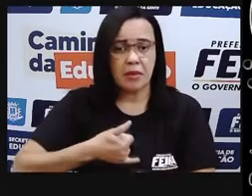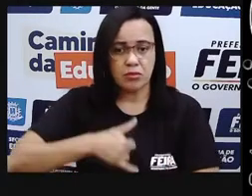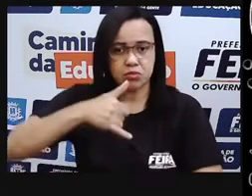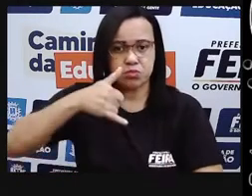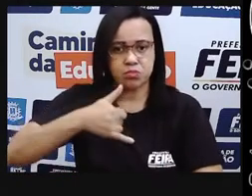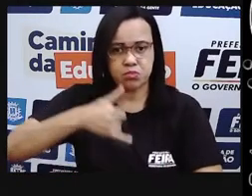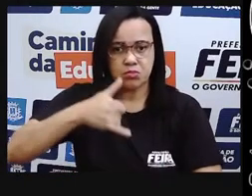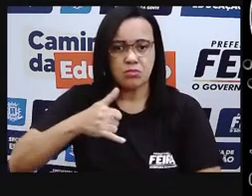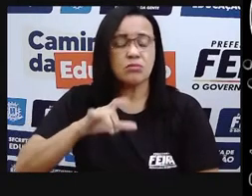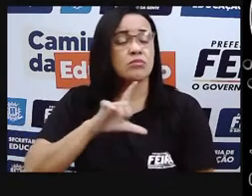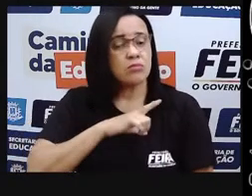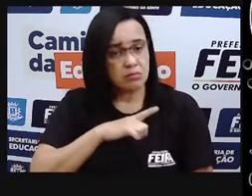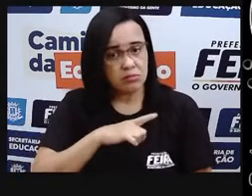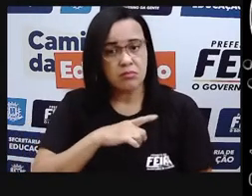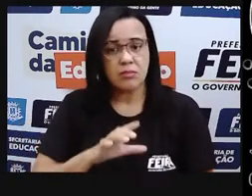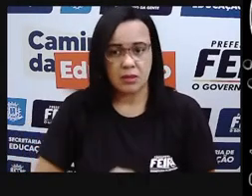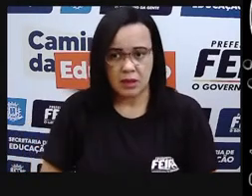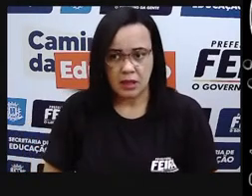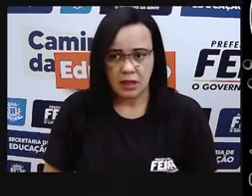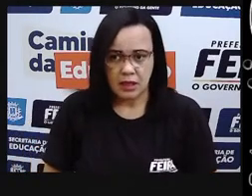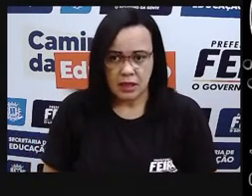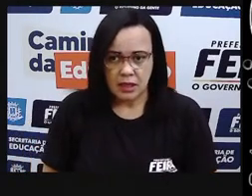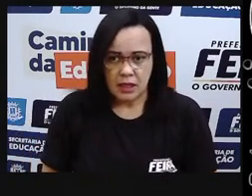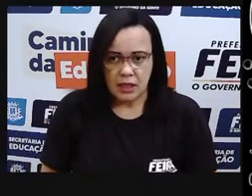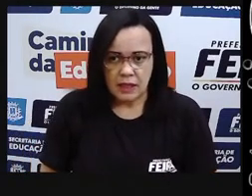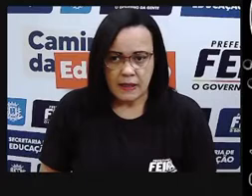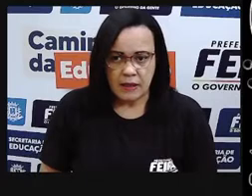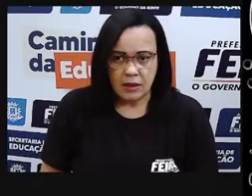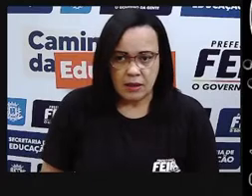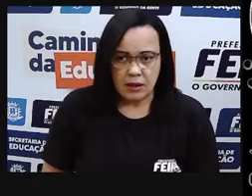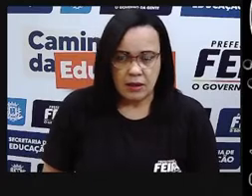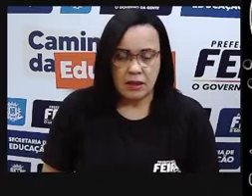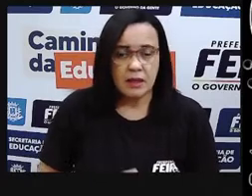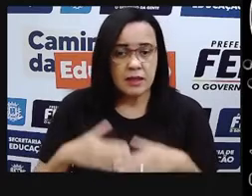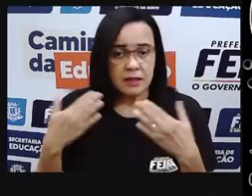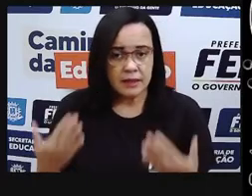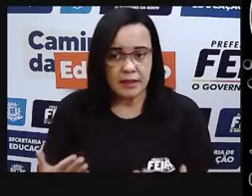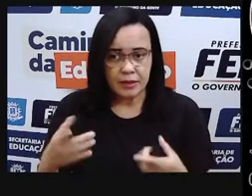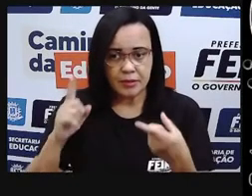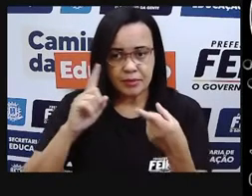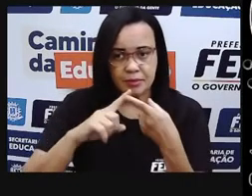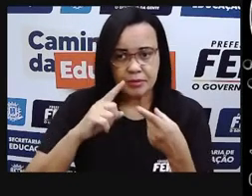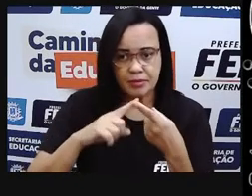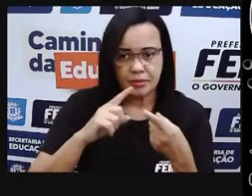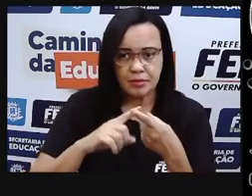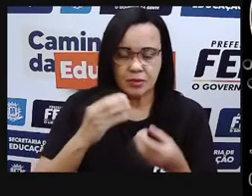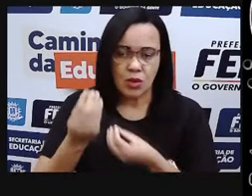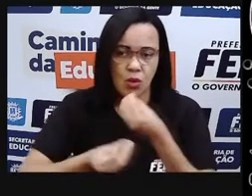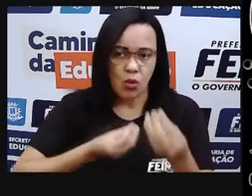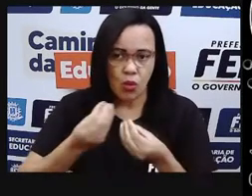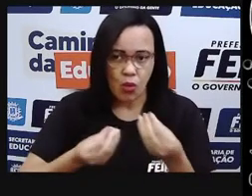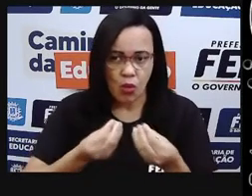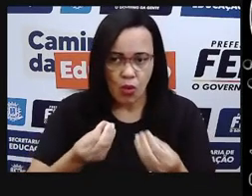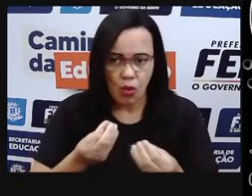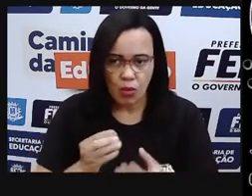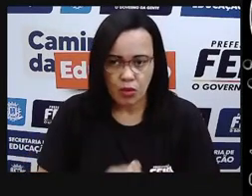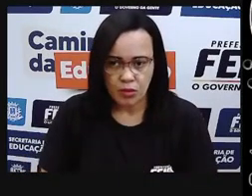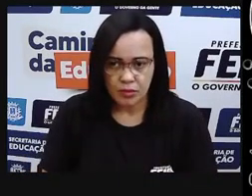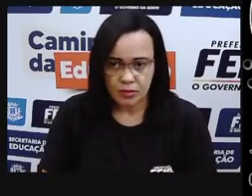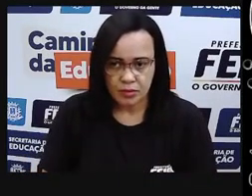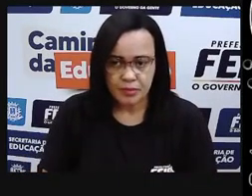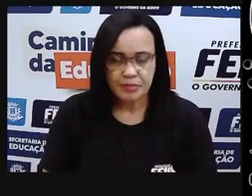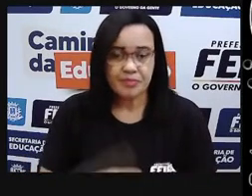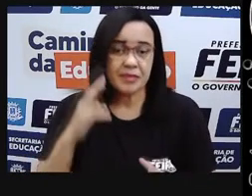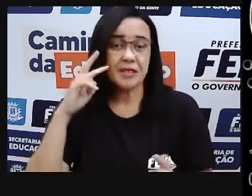que normalmente a gente conhece mais essa unidade por conta, né, da nossa conta de